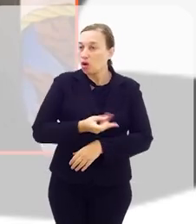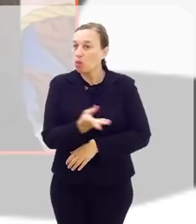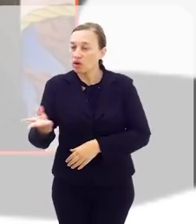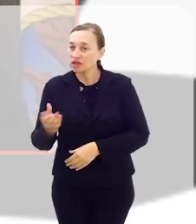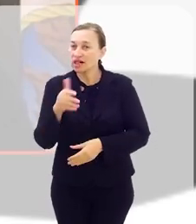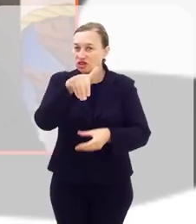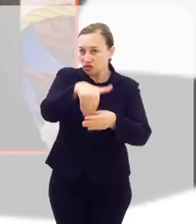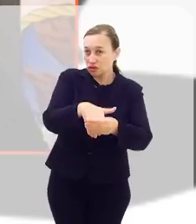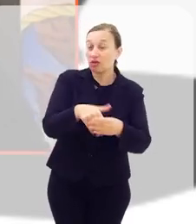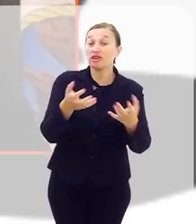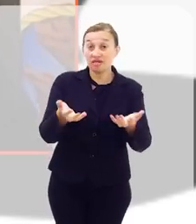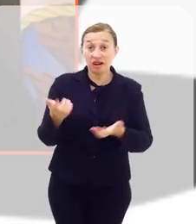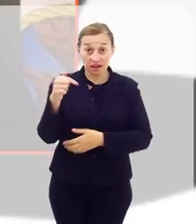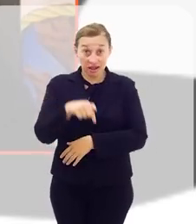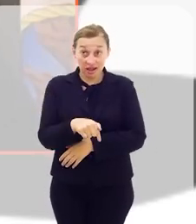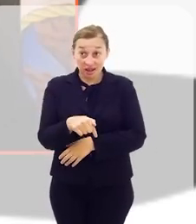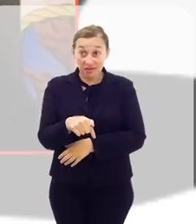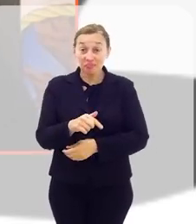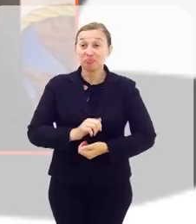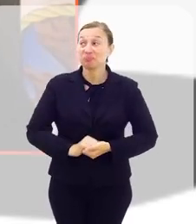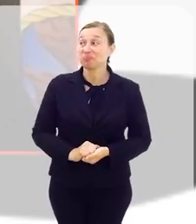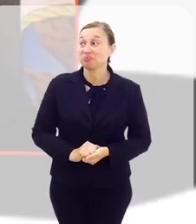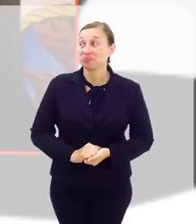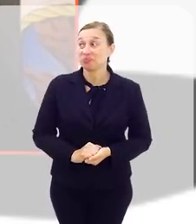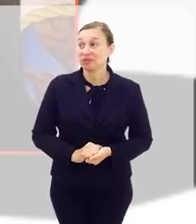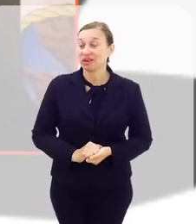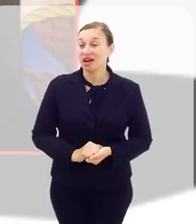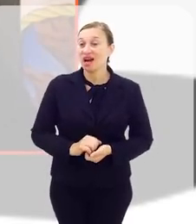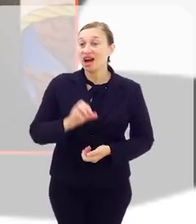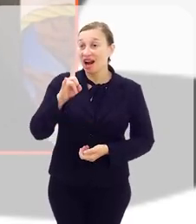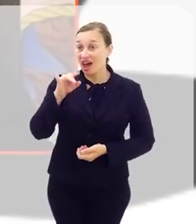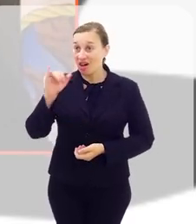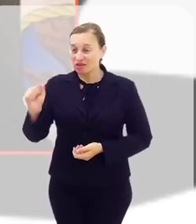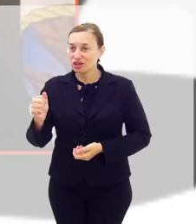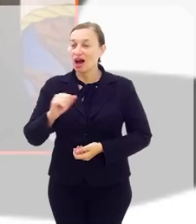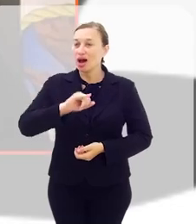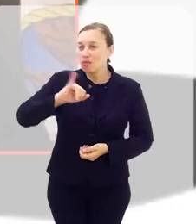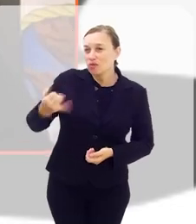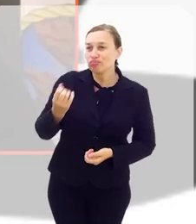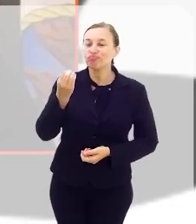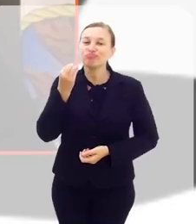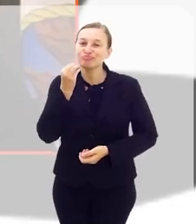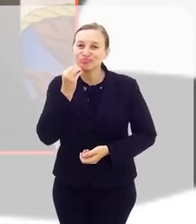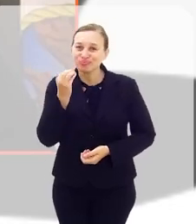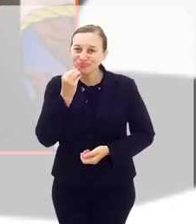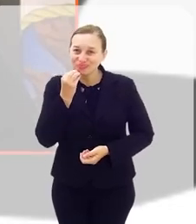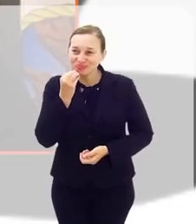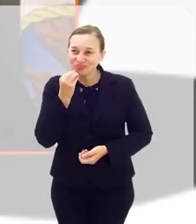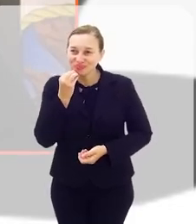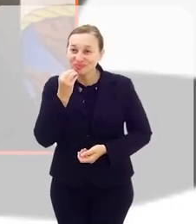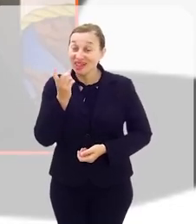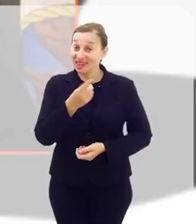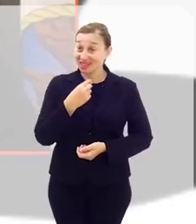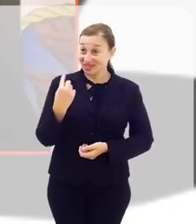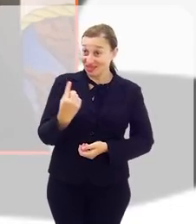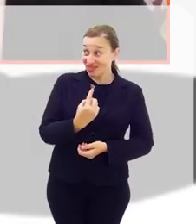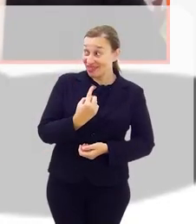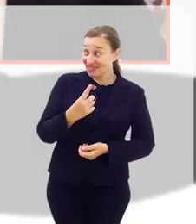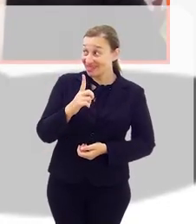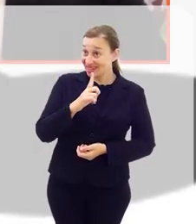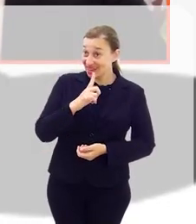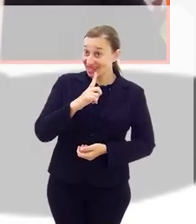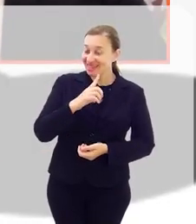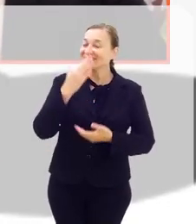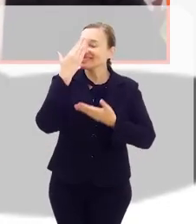votos. Quero até aqui, inclusive, ou Cláudia, aproveitar a oportunidade que nós aqui